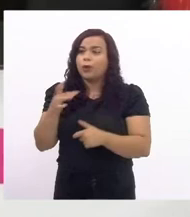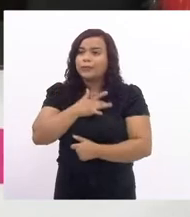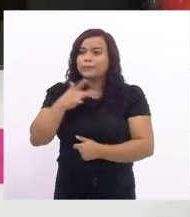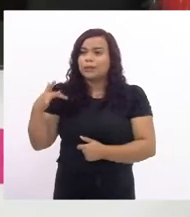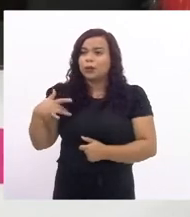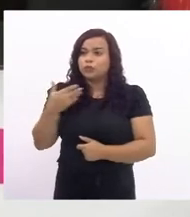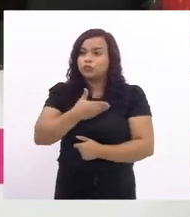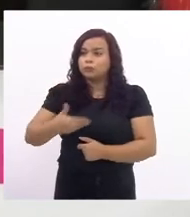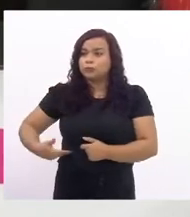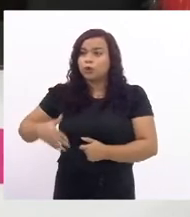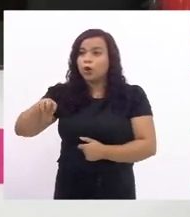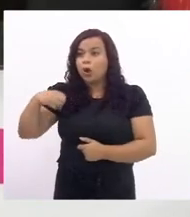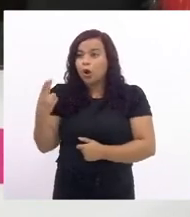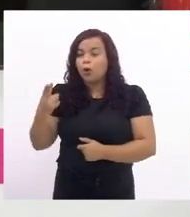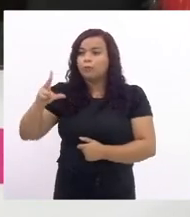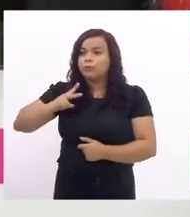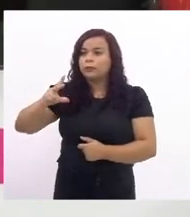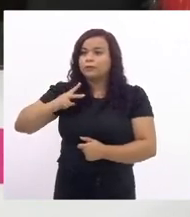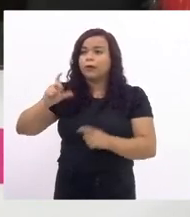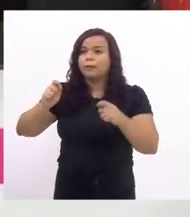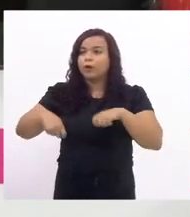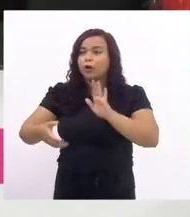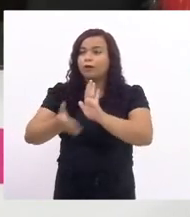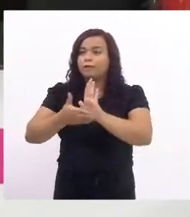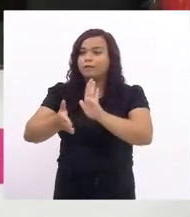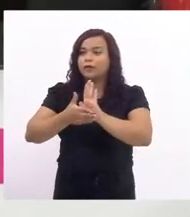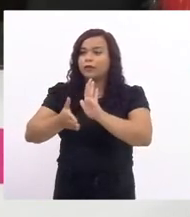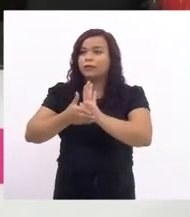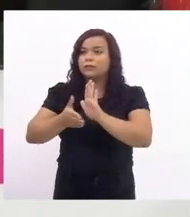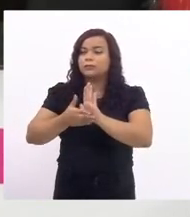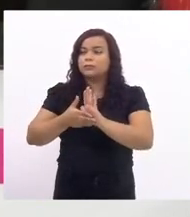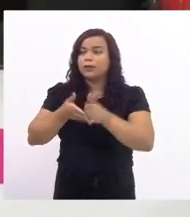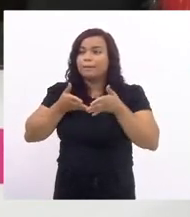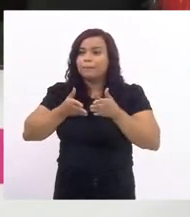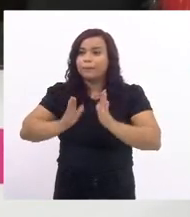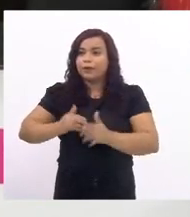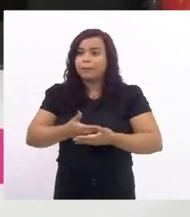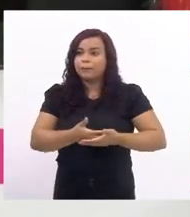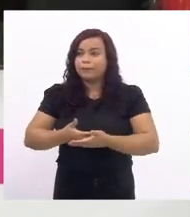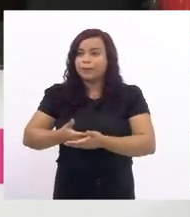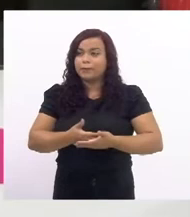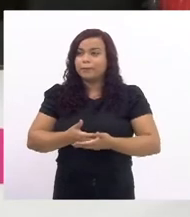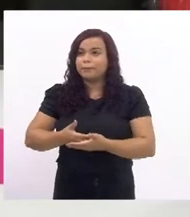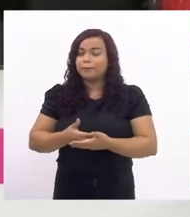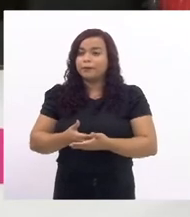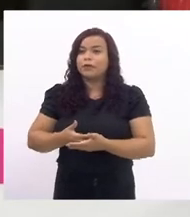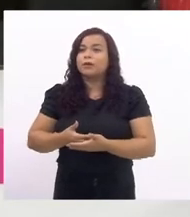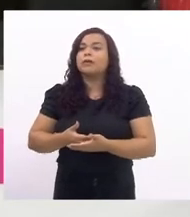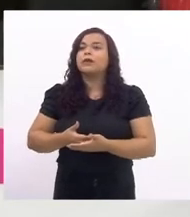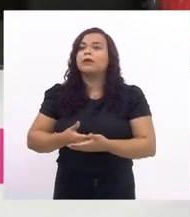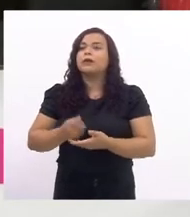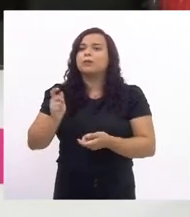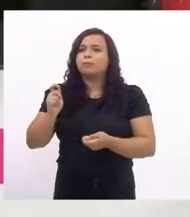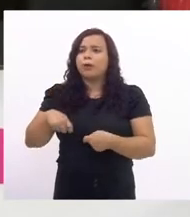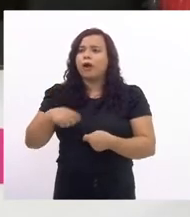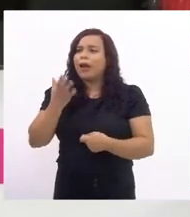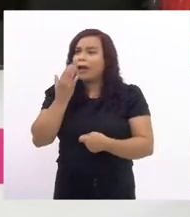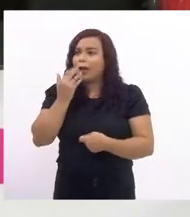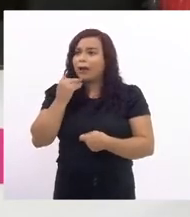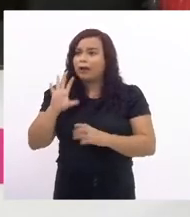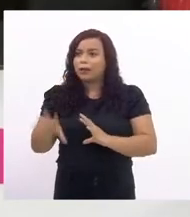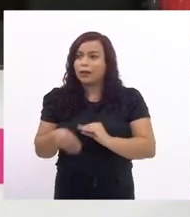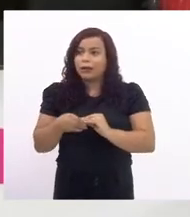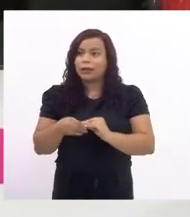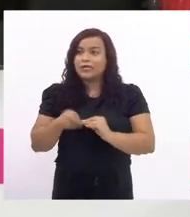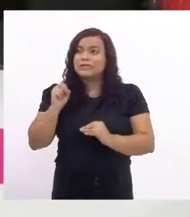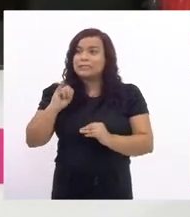privados somente poderão oferecer aos recém-nascidos alimentação complementar quando observado queda do índice